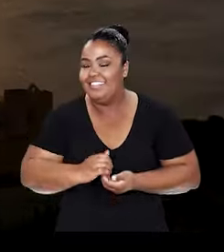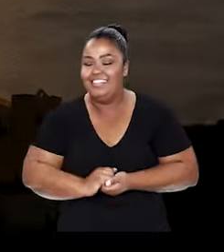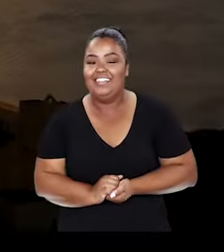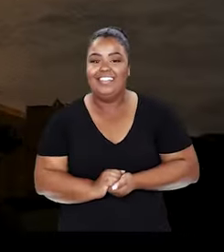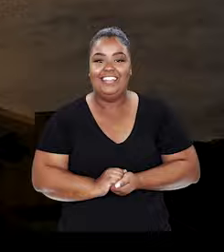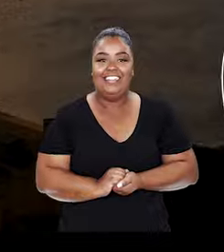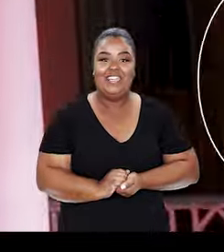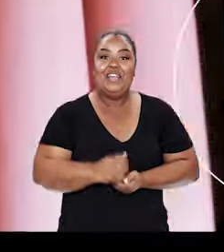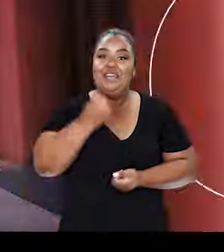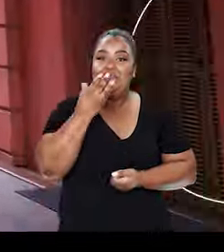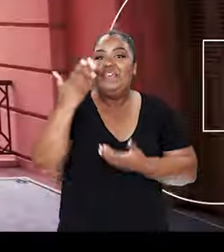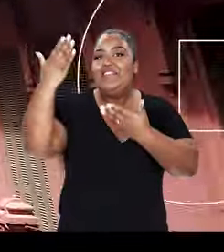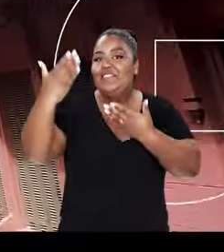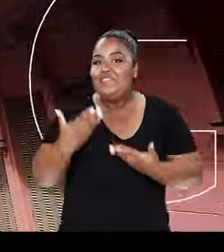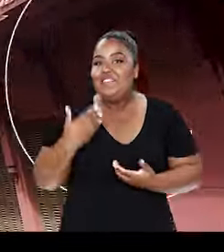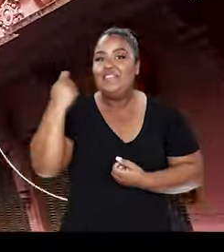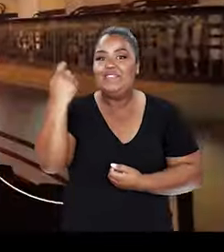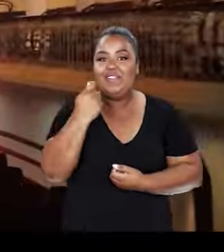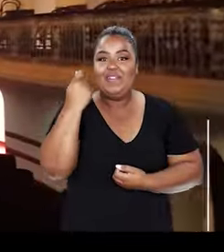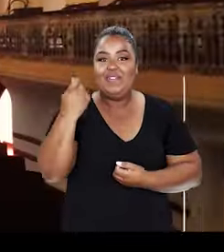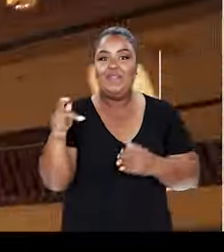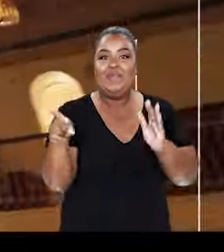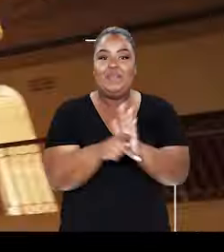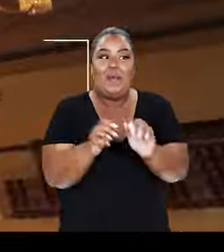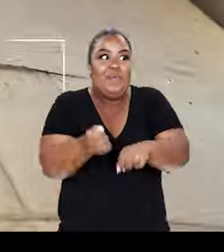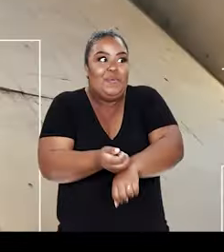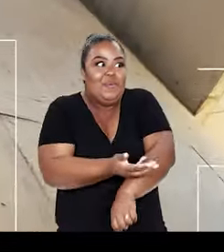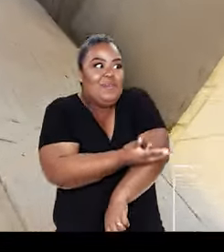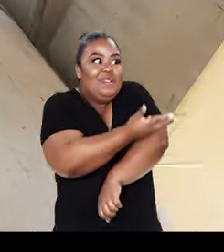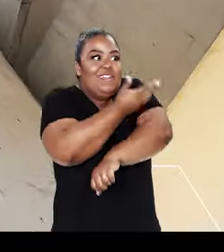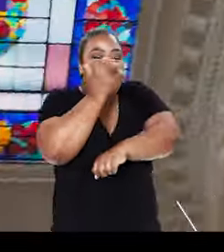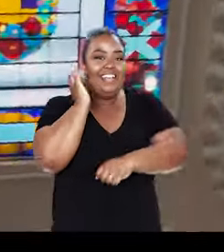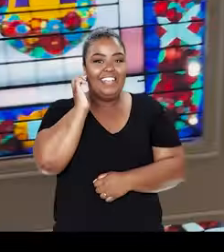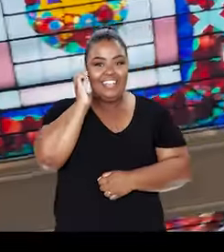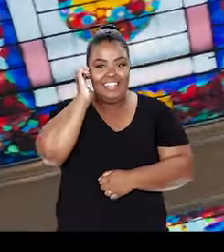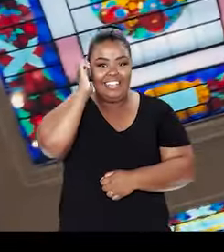Sejam bem-vindos ao Rio Grande das emoções.